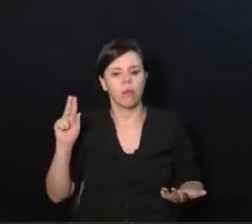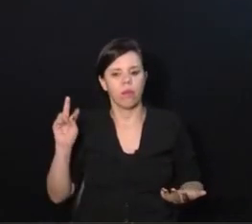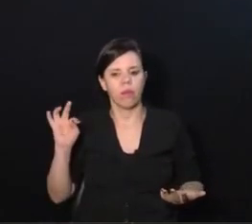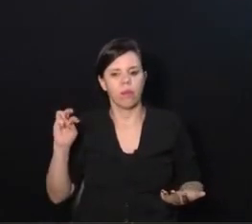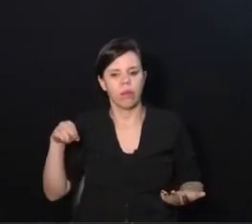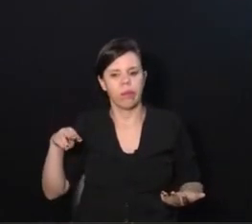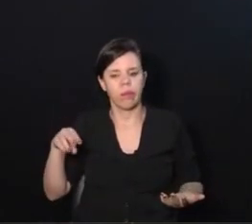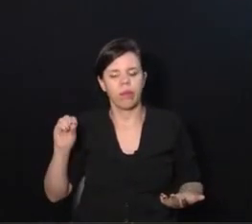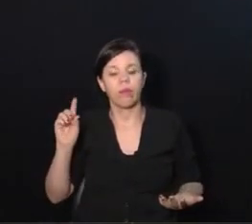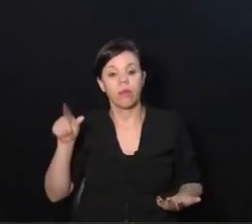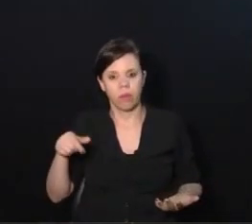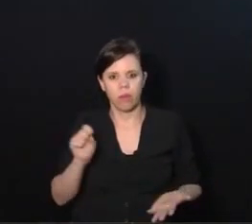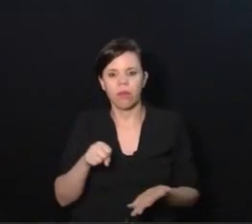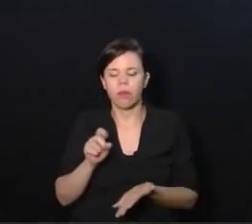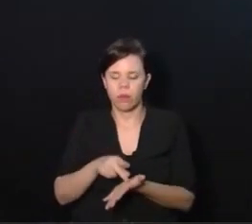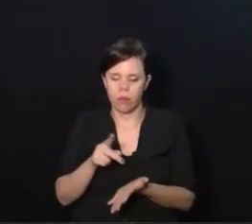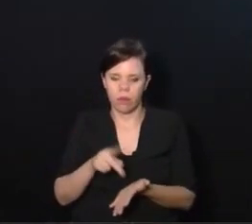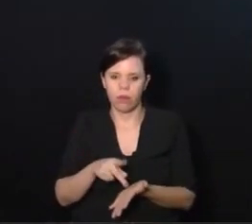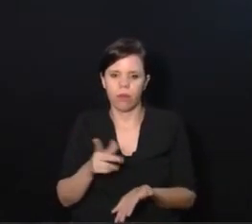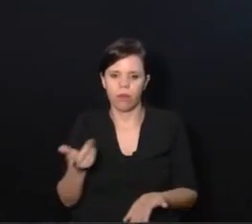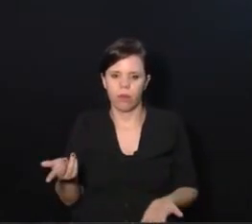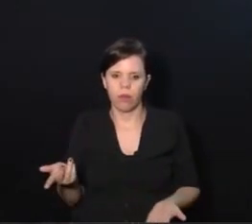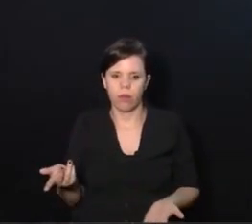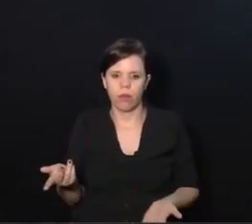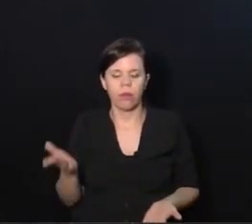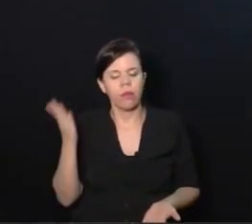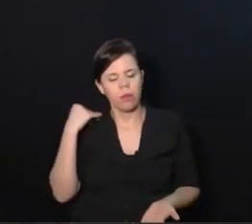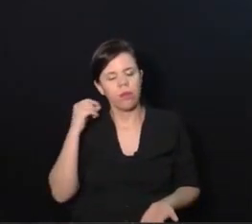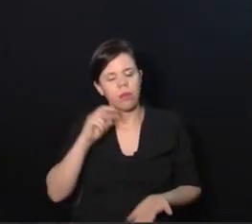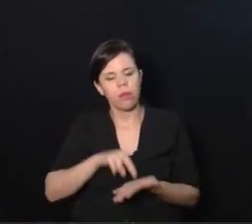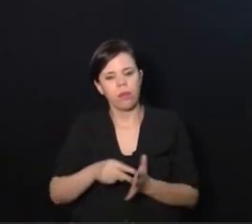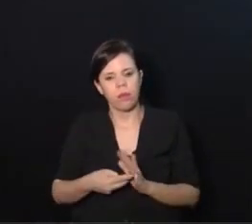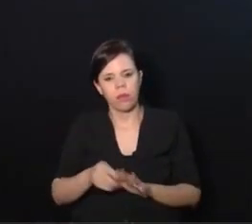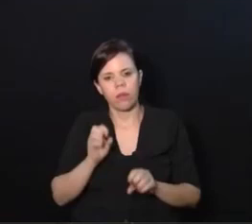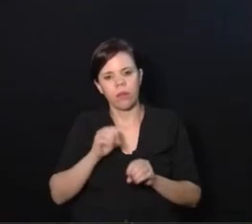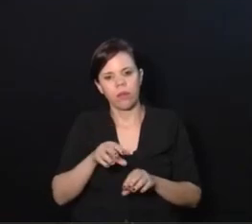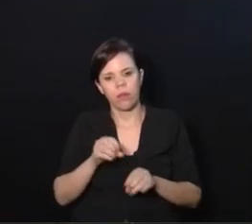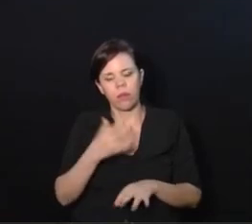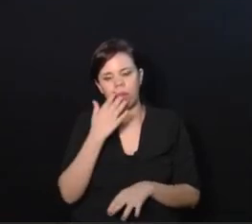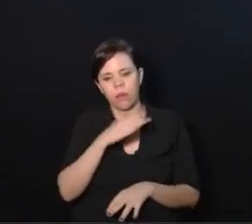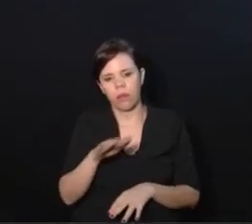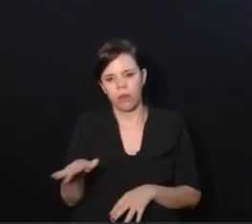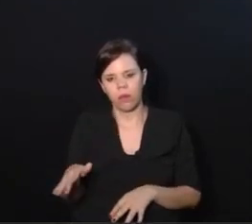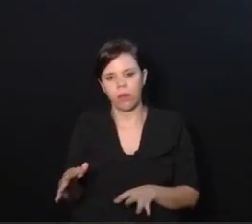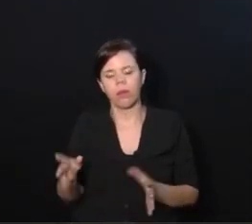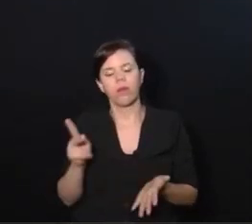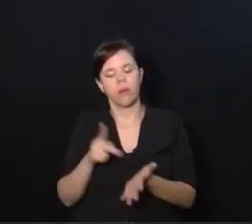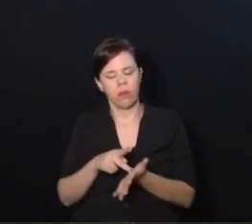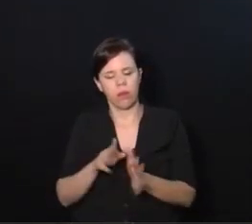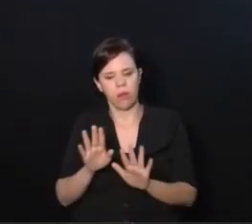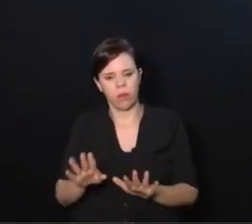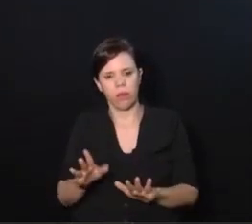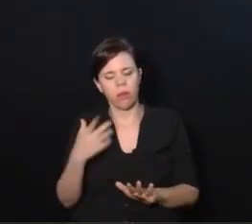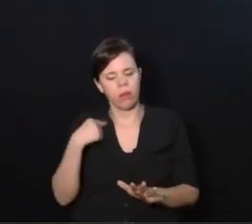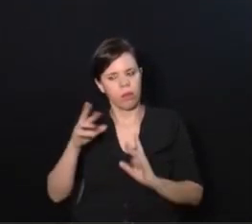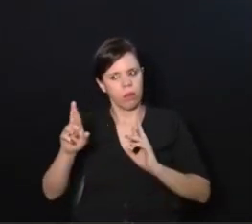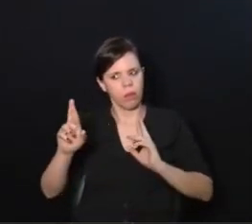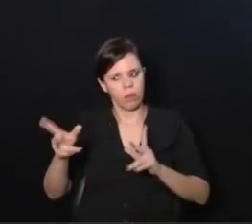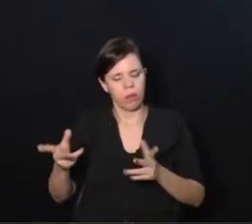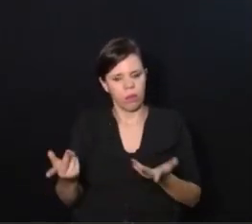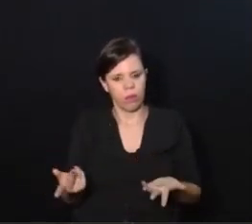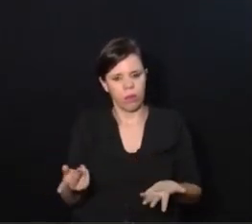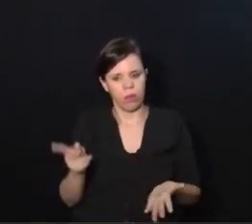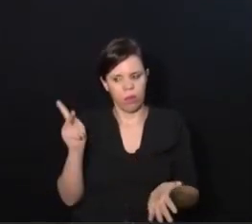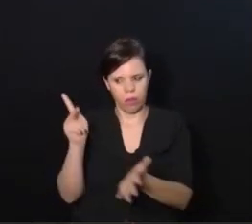Sim, eu sei que existe autismo. Eu sei o que é autismo. Eu já dei aula para criança autista de verdade. Eu sei a diferença do autista